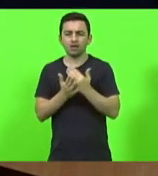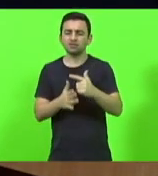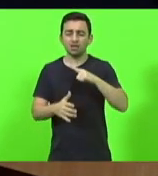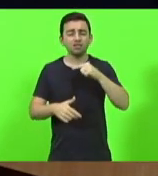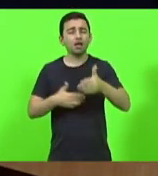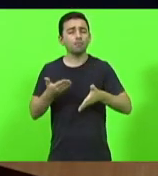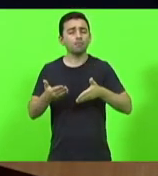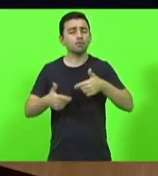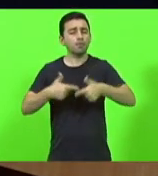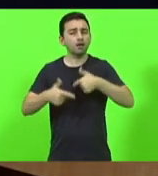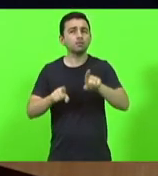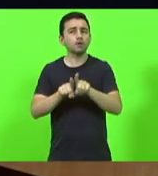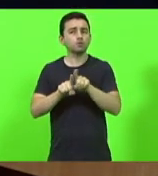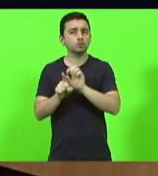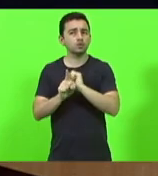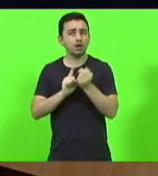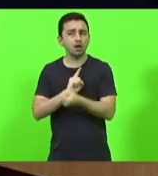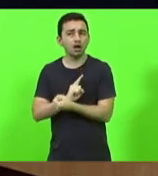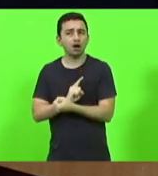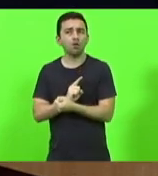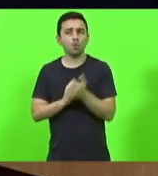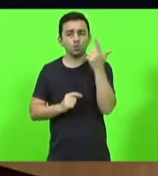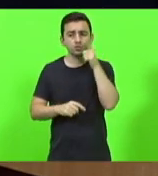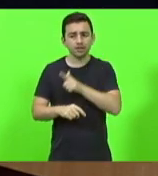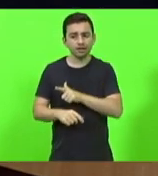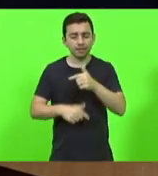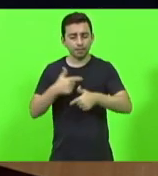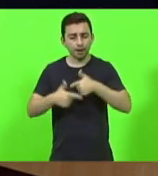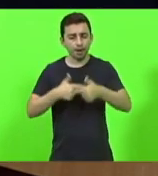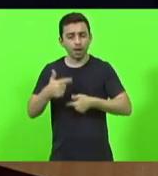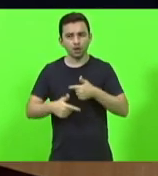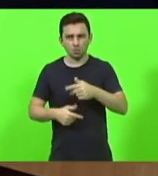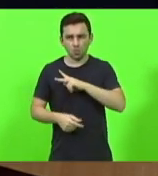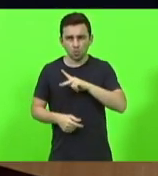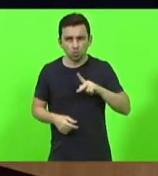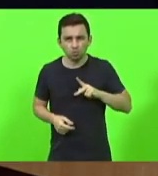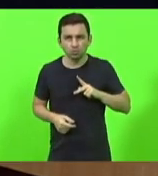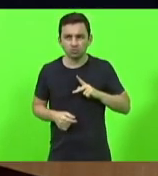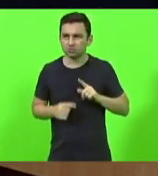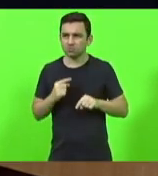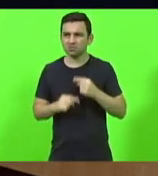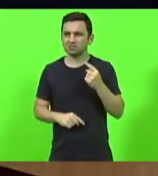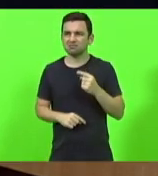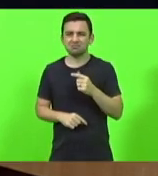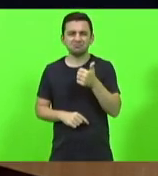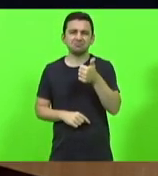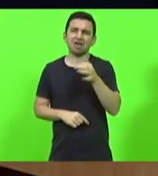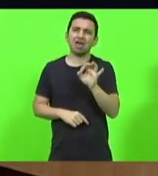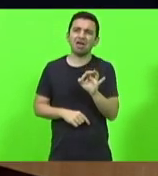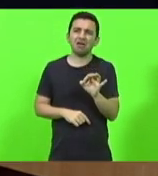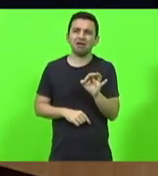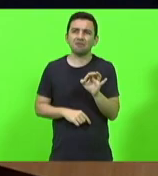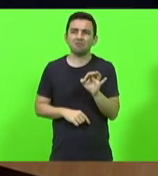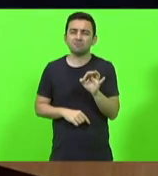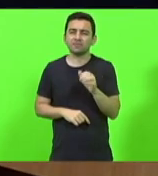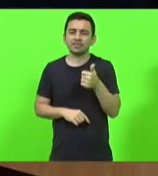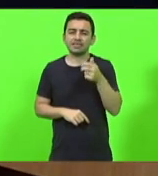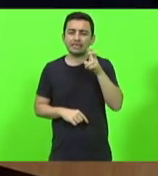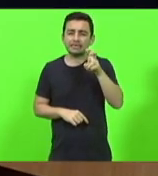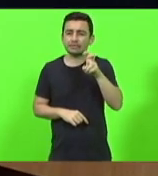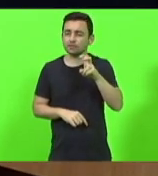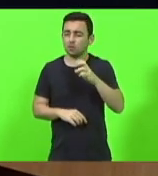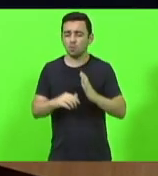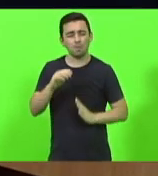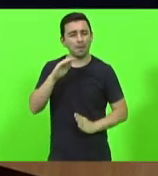e gera, não emprego público, emprego público não deve ter mais que 10 a 15 funcionários